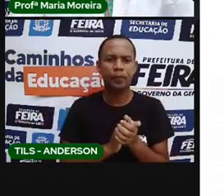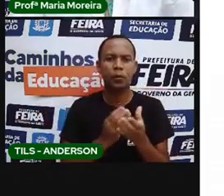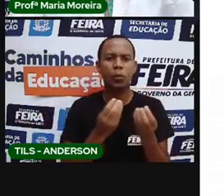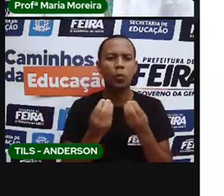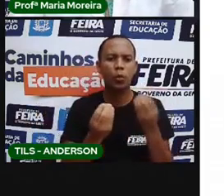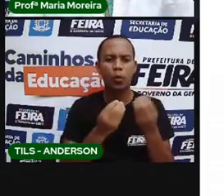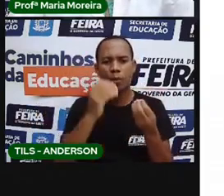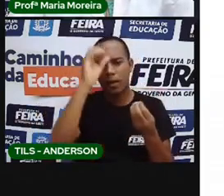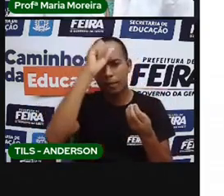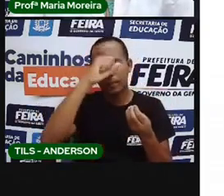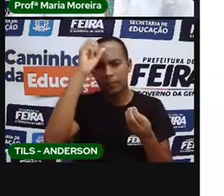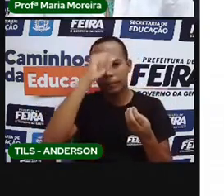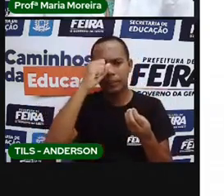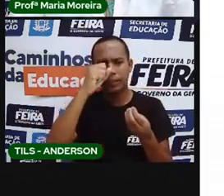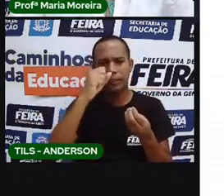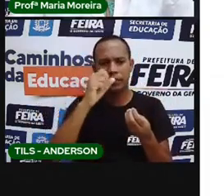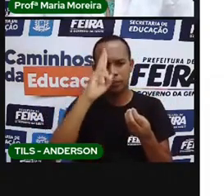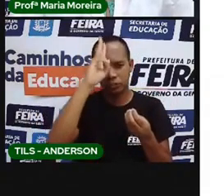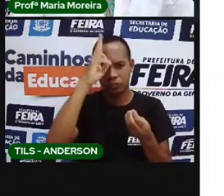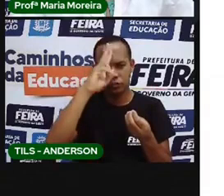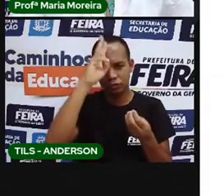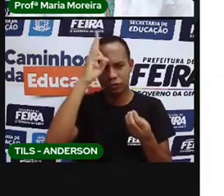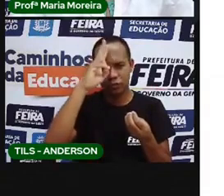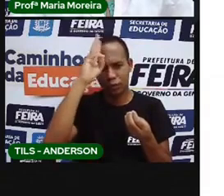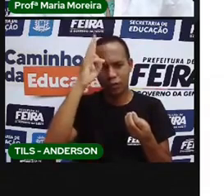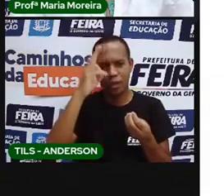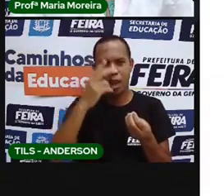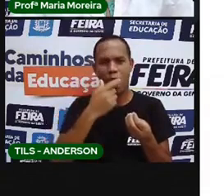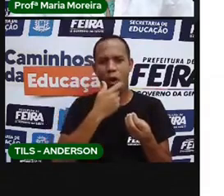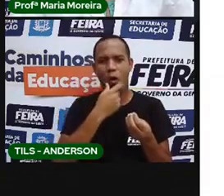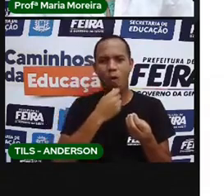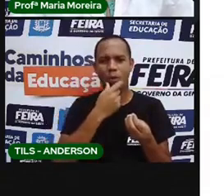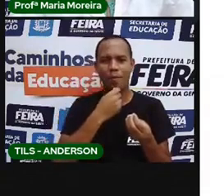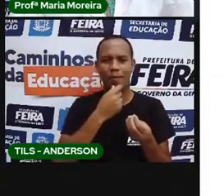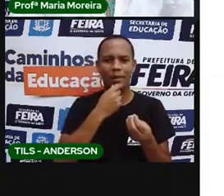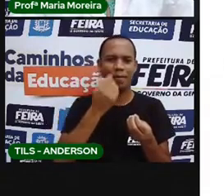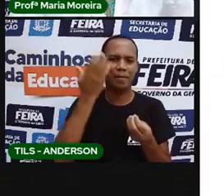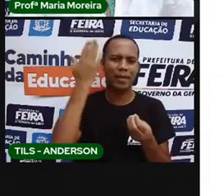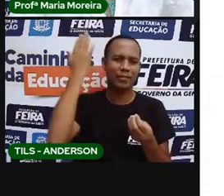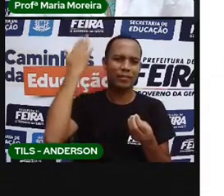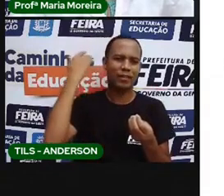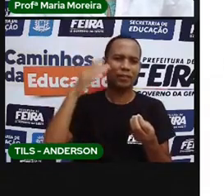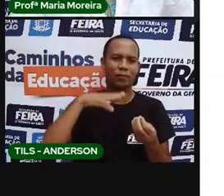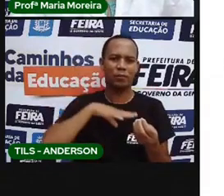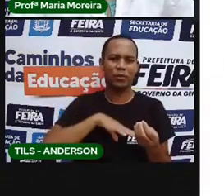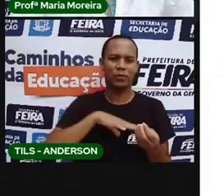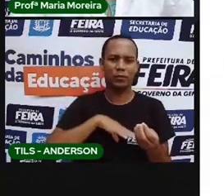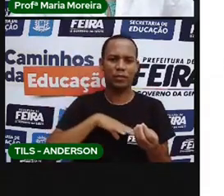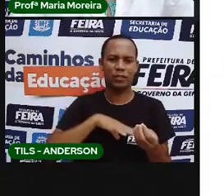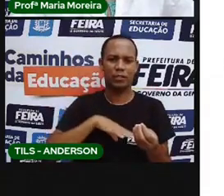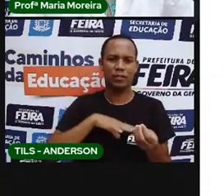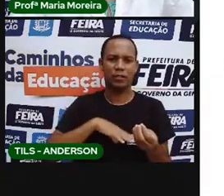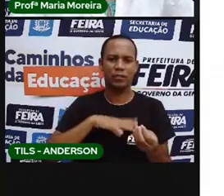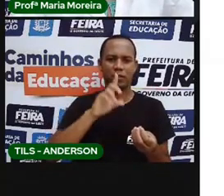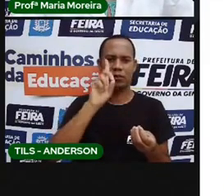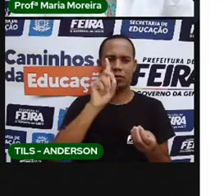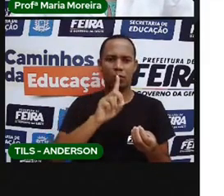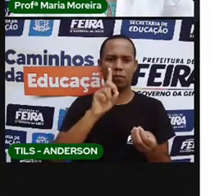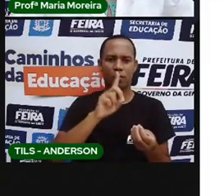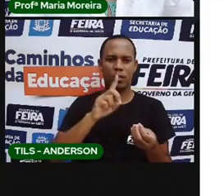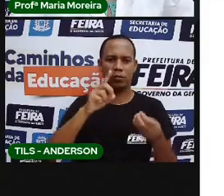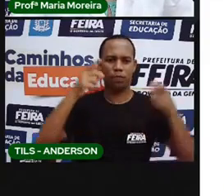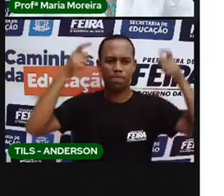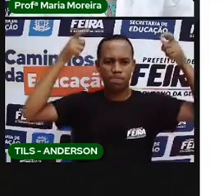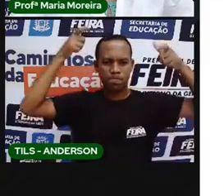um pouco sobre a história da população indígena no Brasil? Bom, na época da invasão portuguesa,